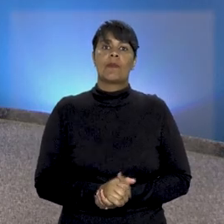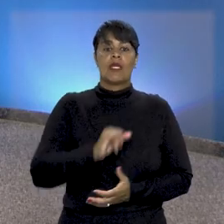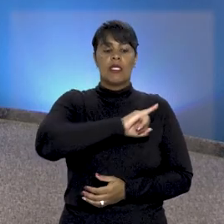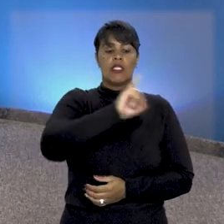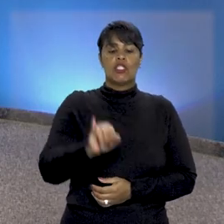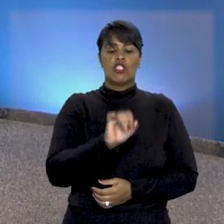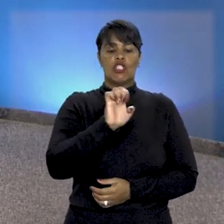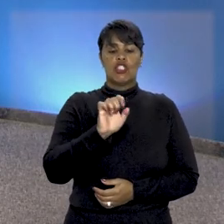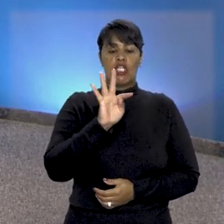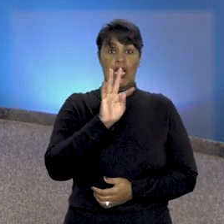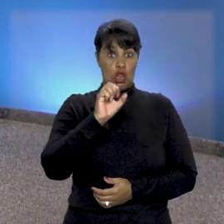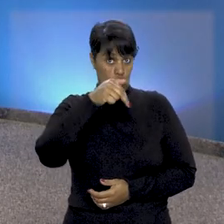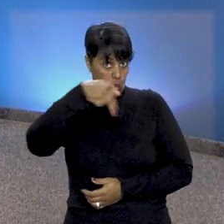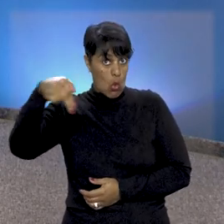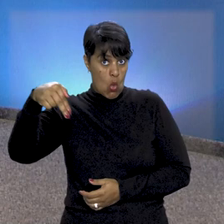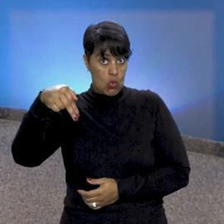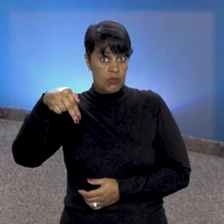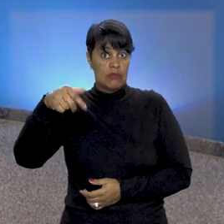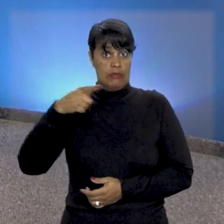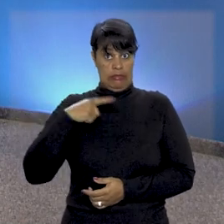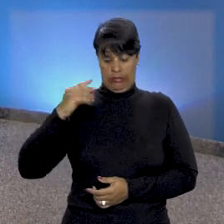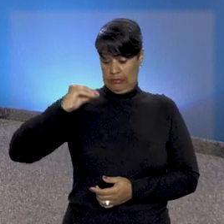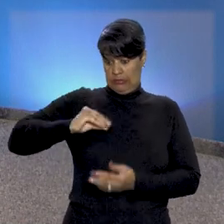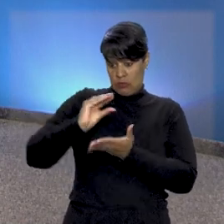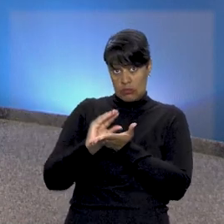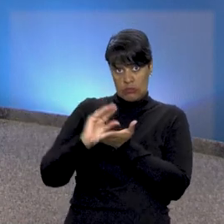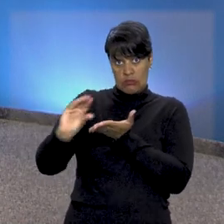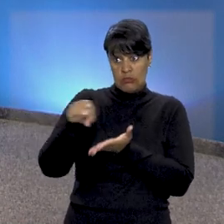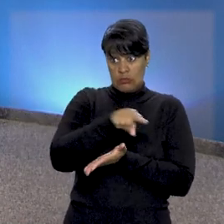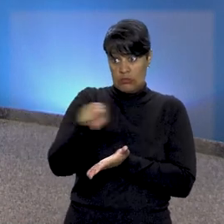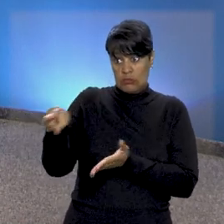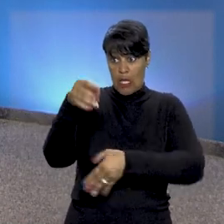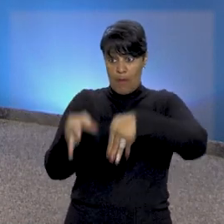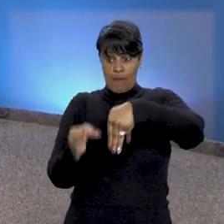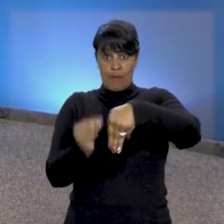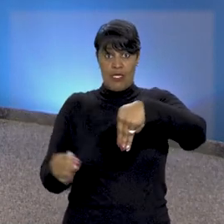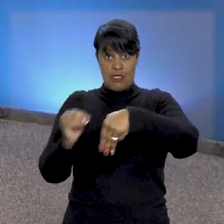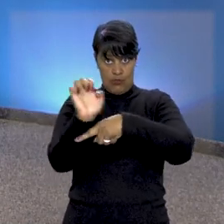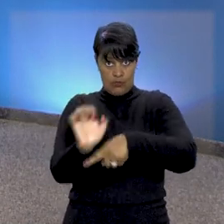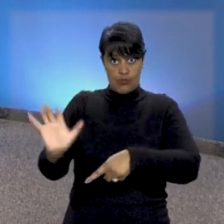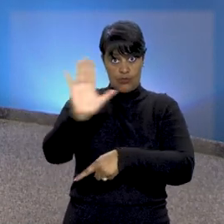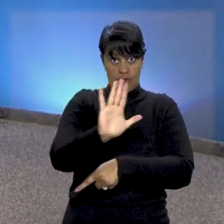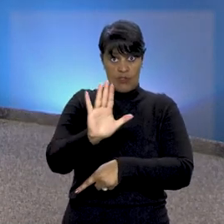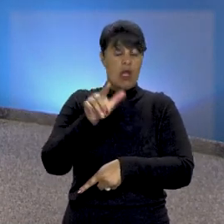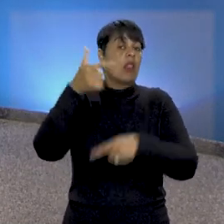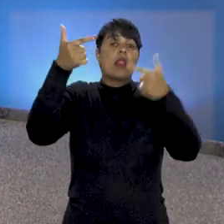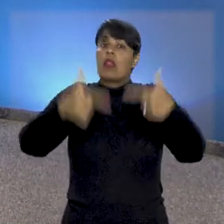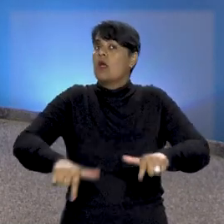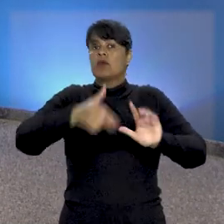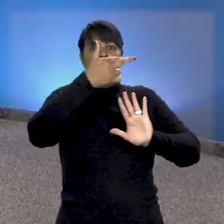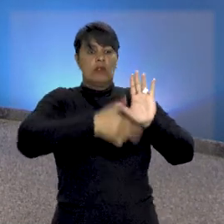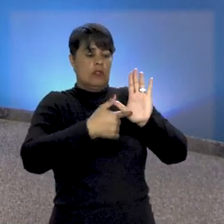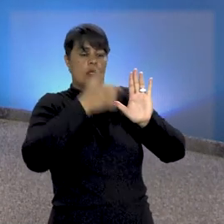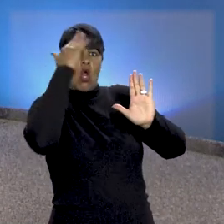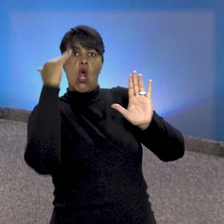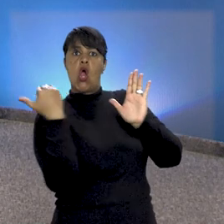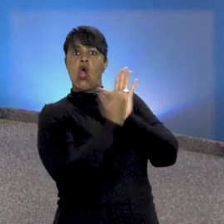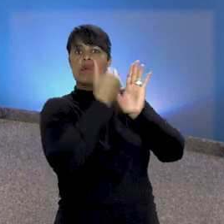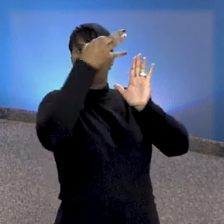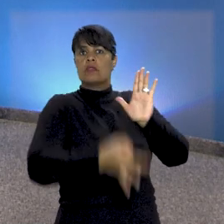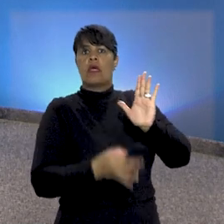recebidos por ministro de Estado que integra Conselho Estatal não estão, como regra, sujeitos ao teto